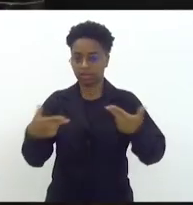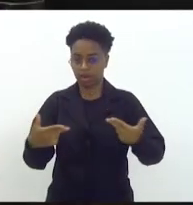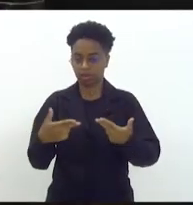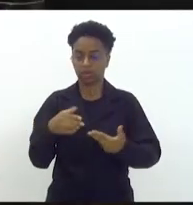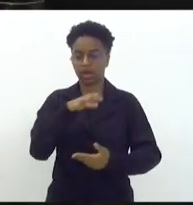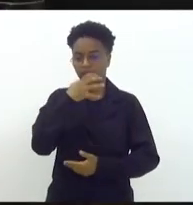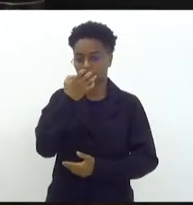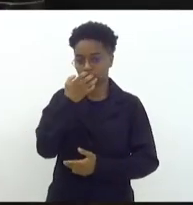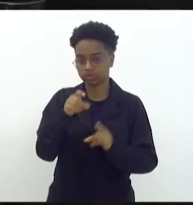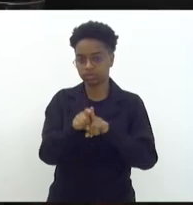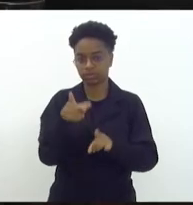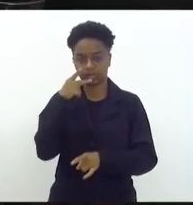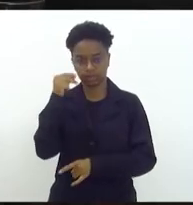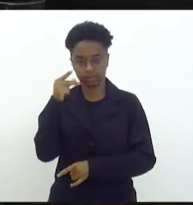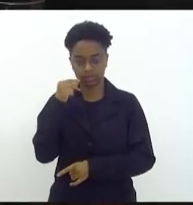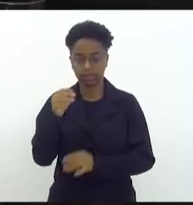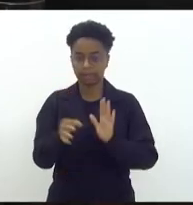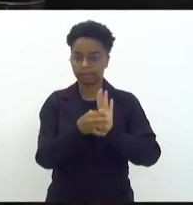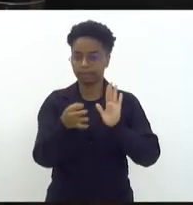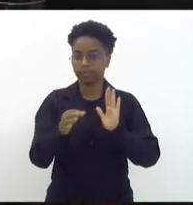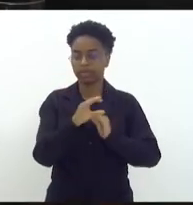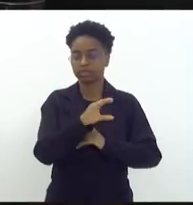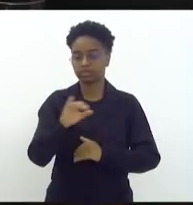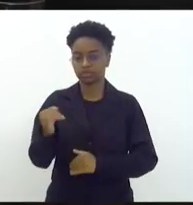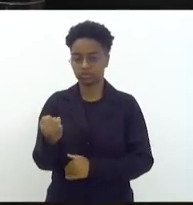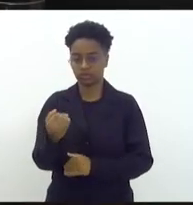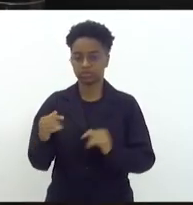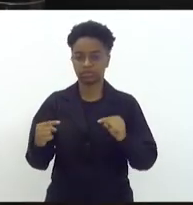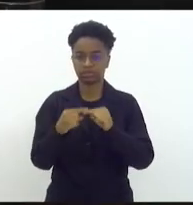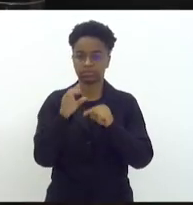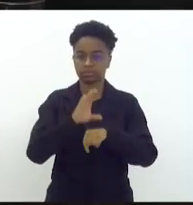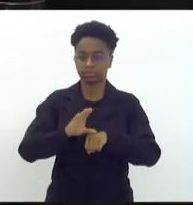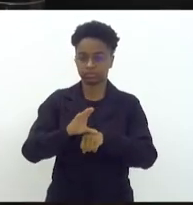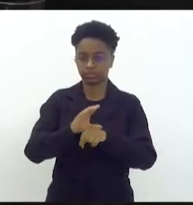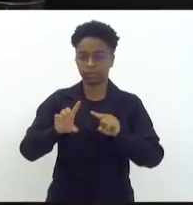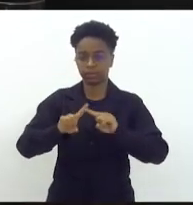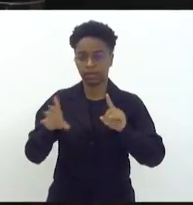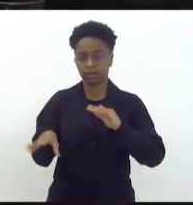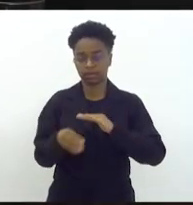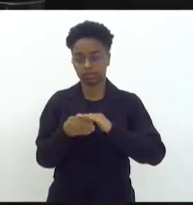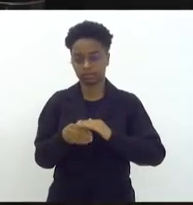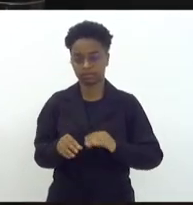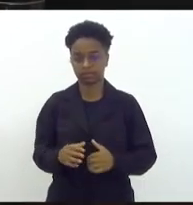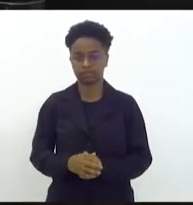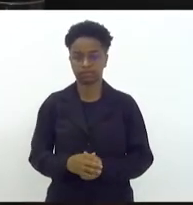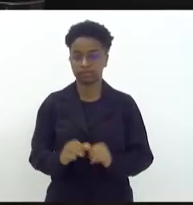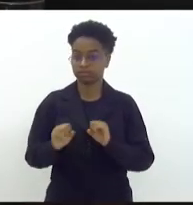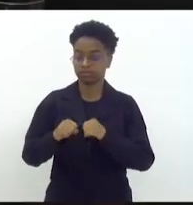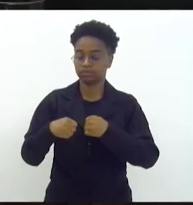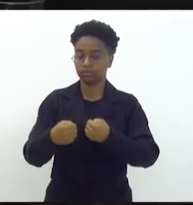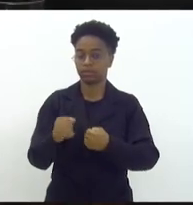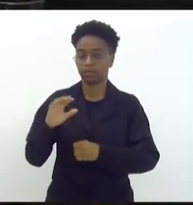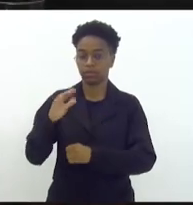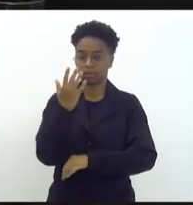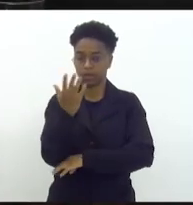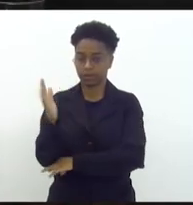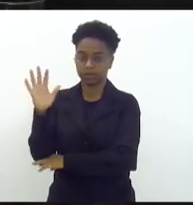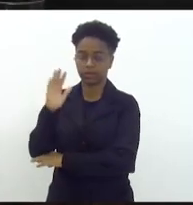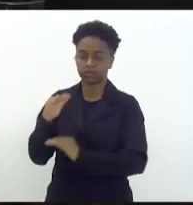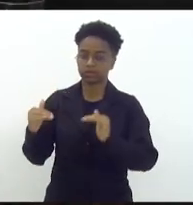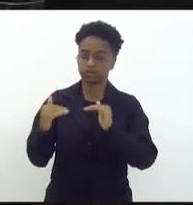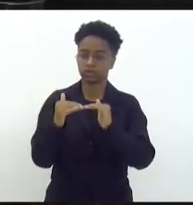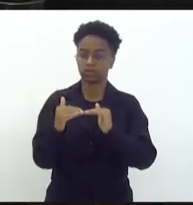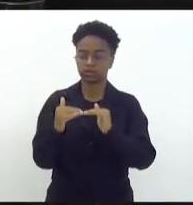pareceres das comissões de constituição e justiça pela constitucionalidade com emendas de defesa do meio ambiente favorável com